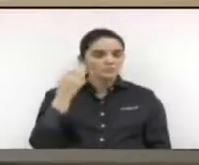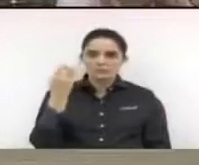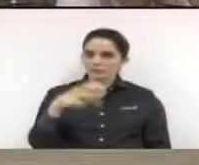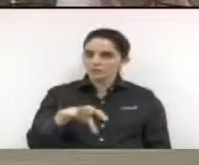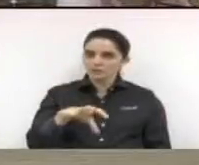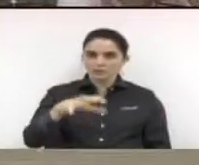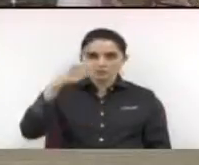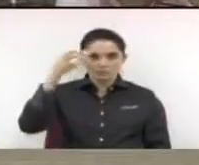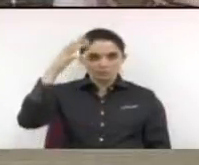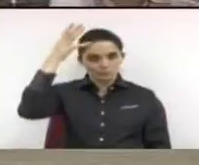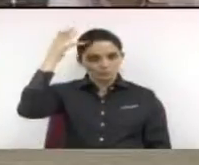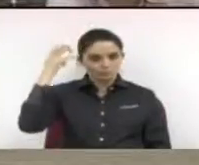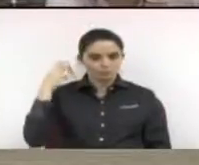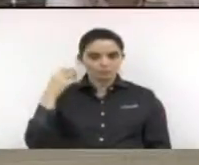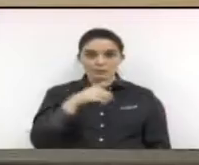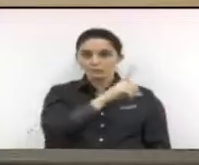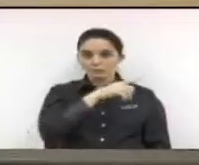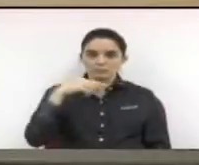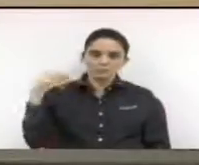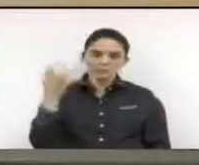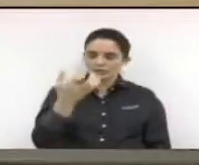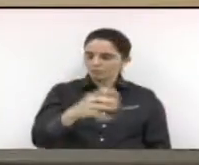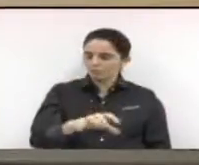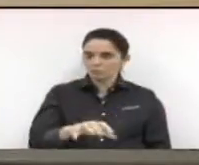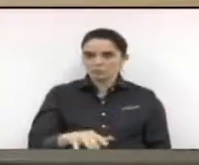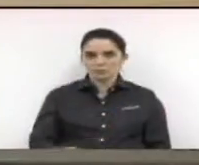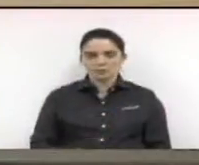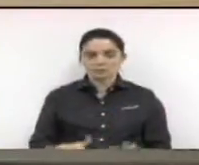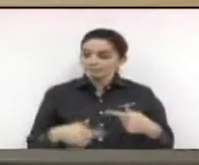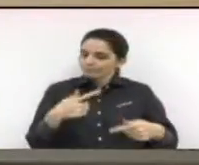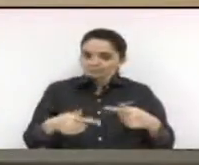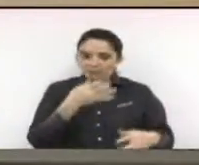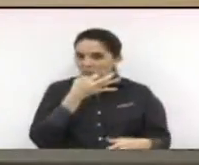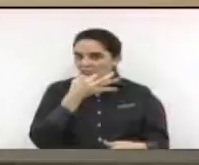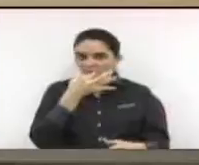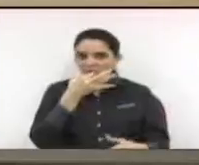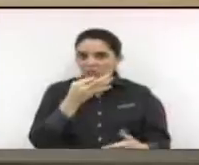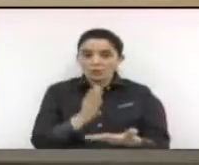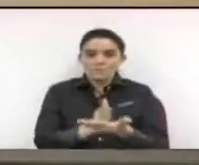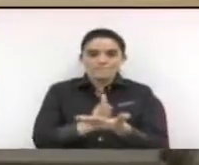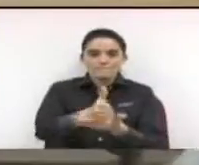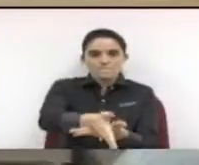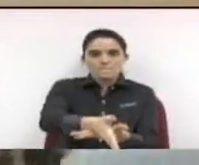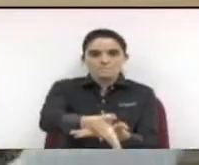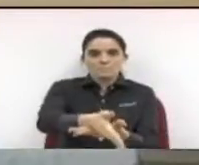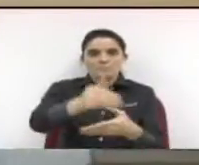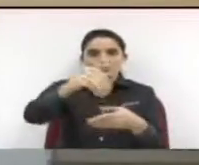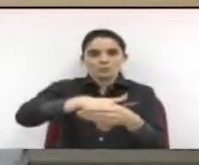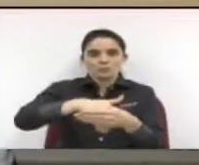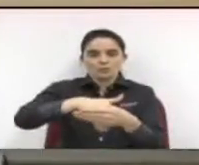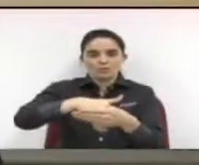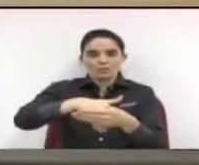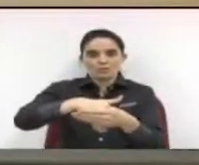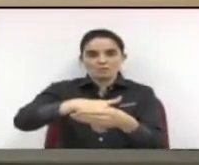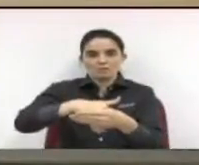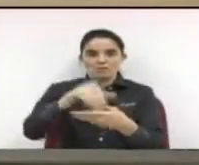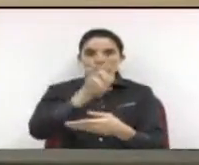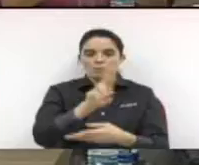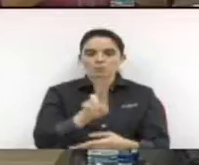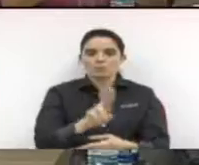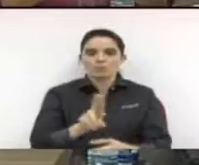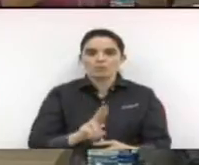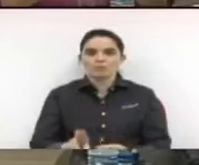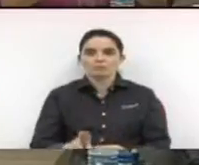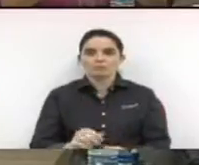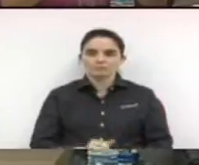Vereadora Mayra. Dispenso. Não havendo mais quem queira discutir, vai à votação. E a votação é nominal.